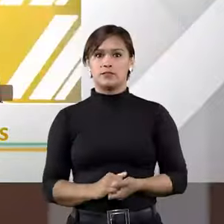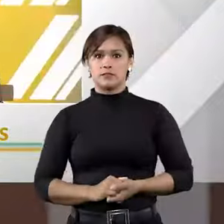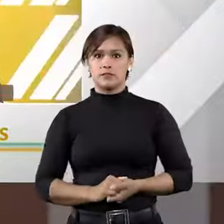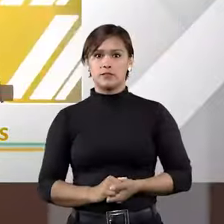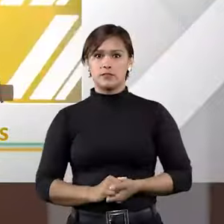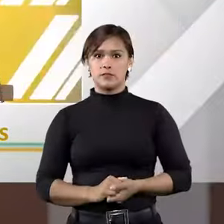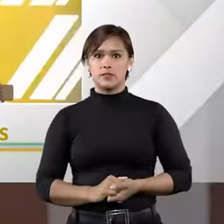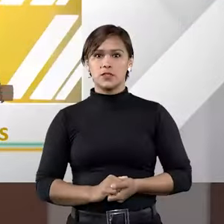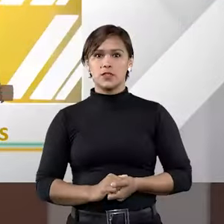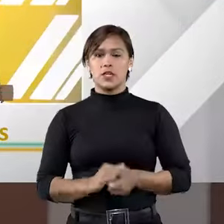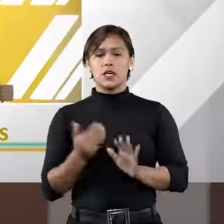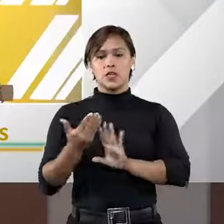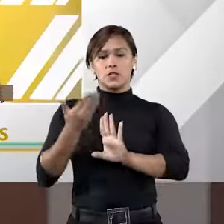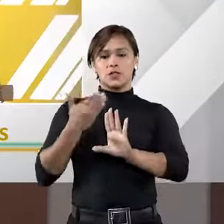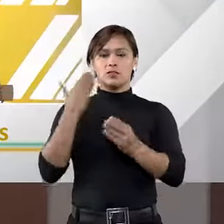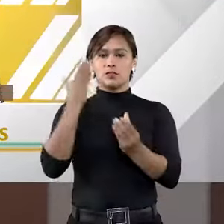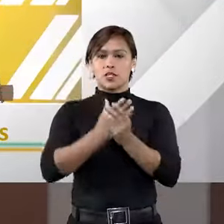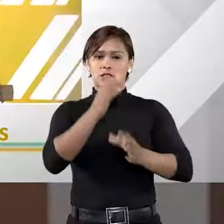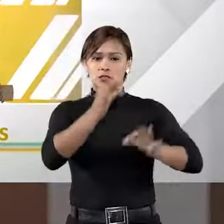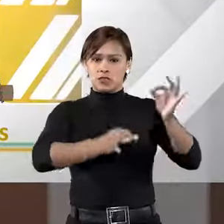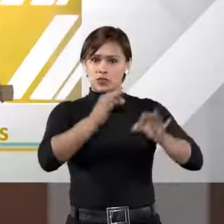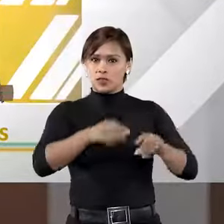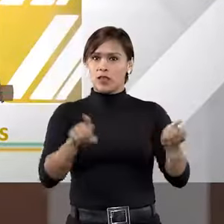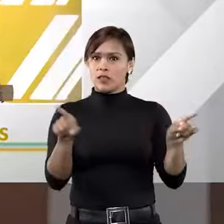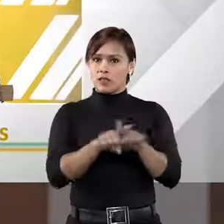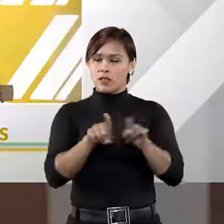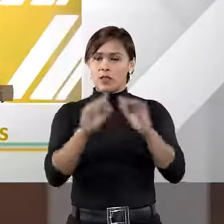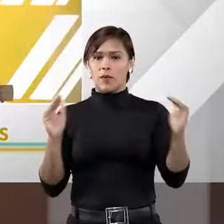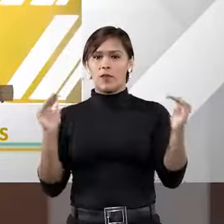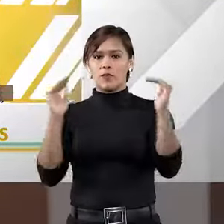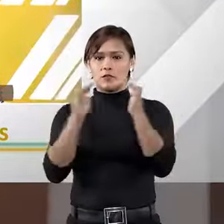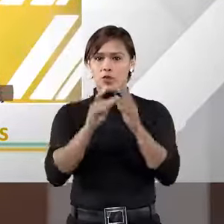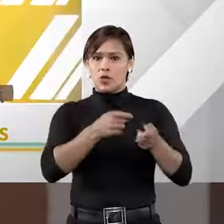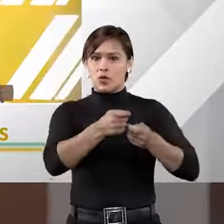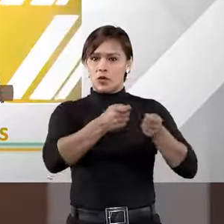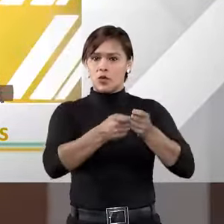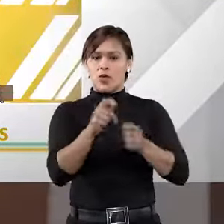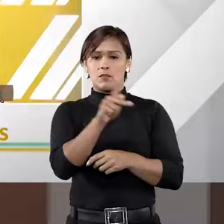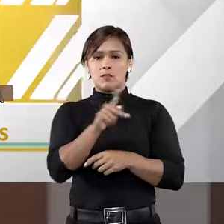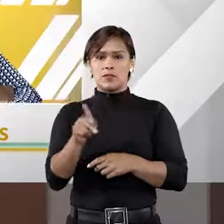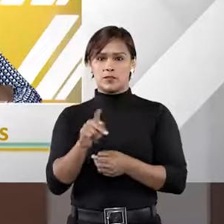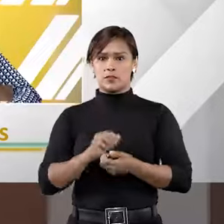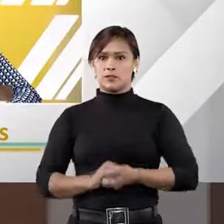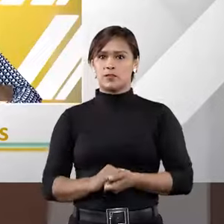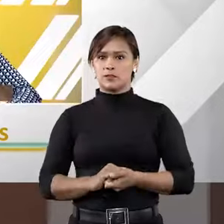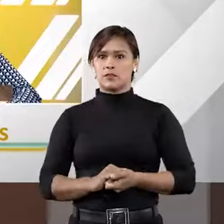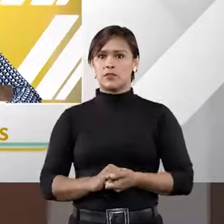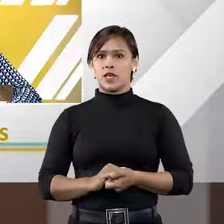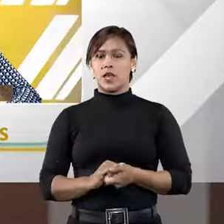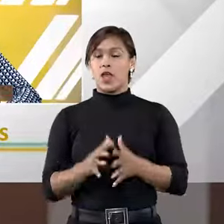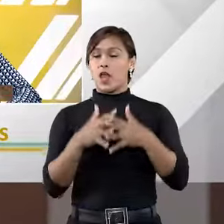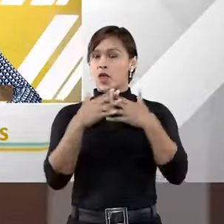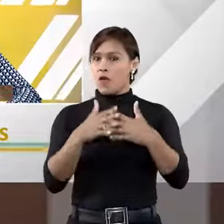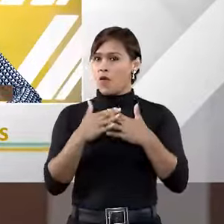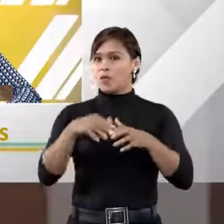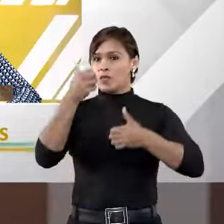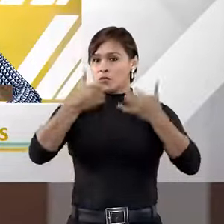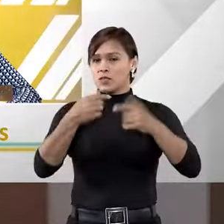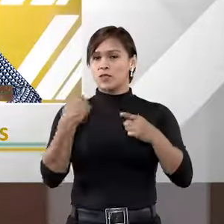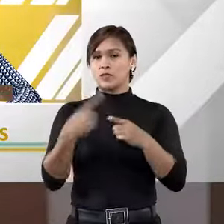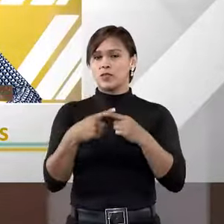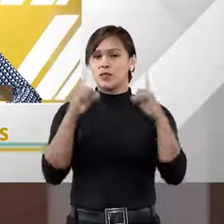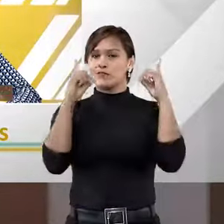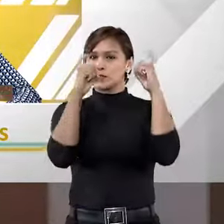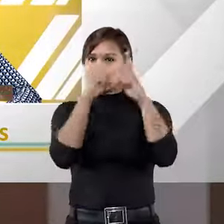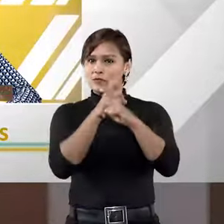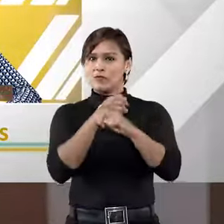E os precedentes dos tribunais superiores também vinculam o árbitro, professor Talamini? É uma questão muito complicada, complicada e às vezes muito